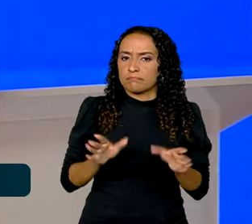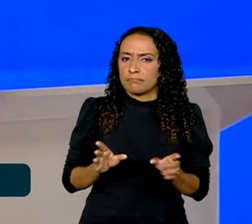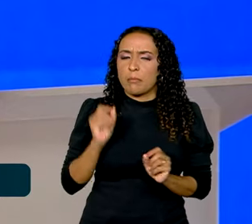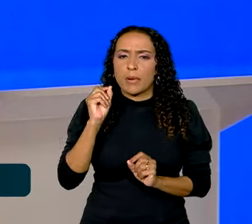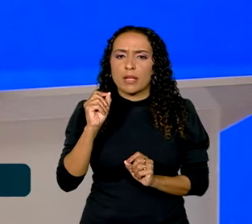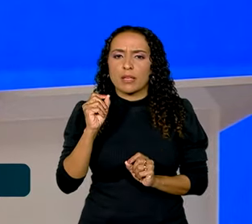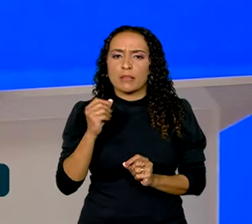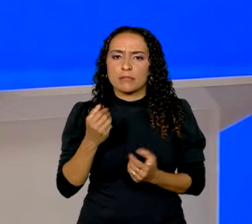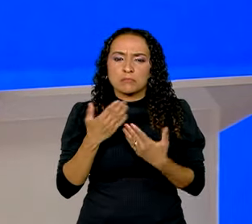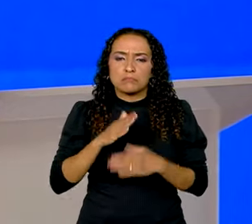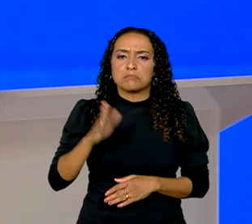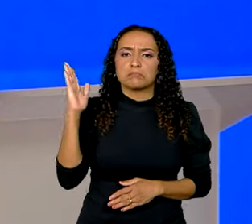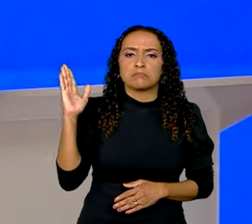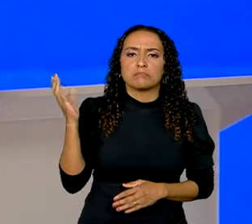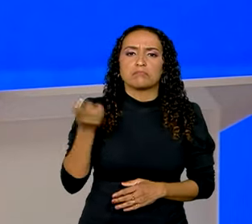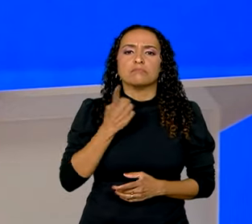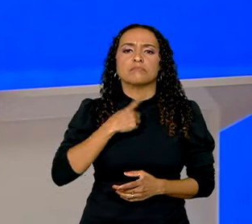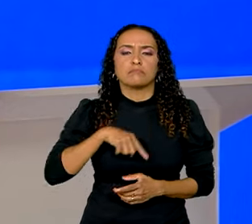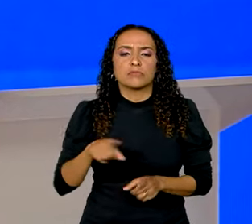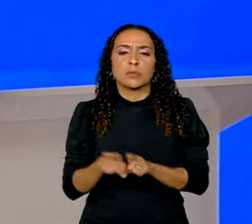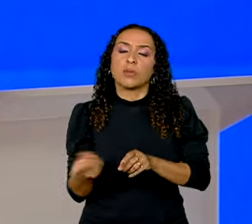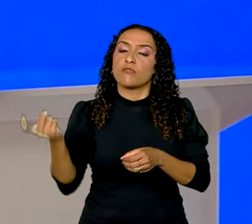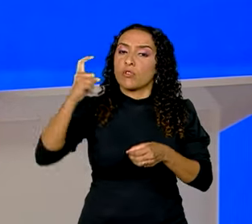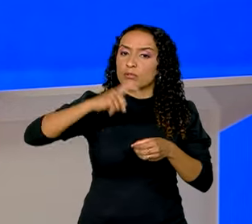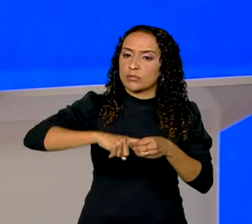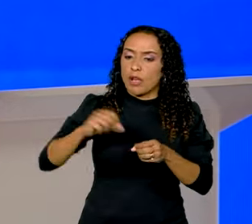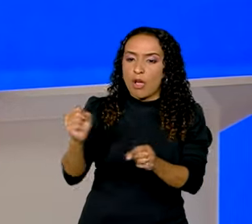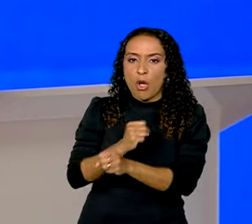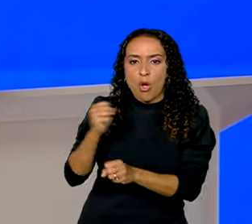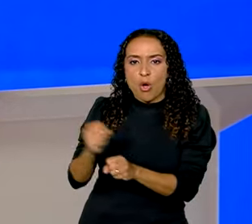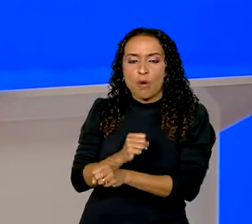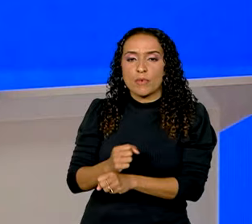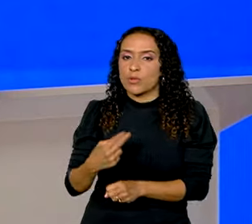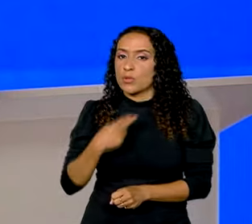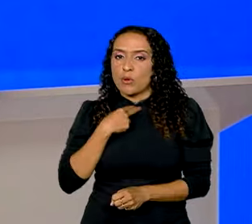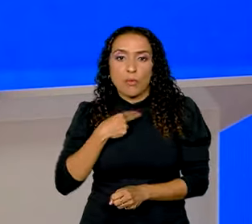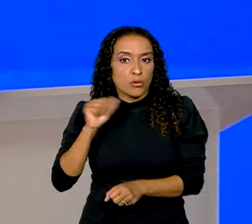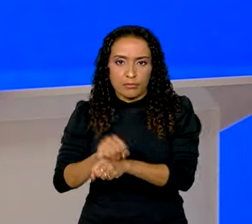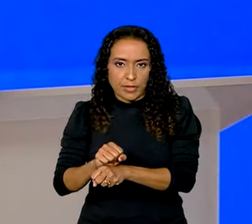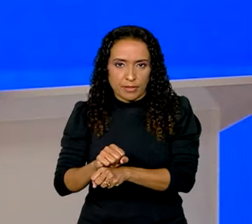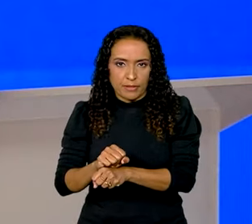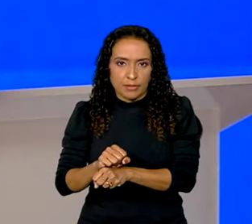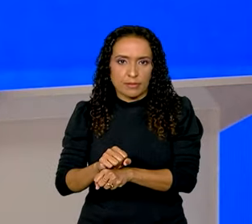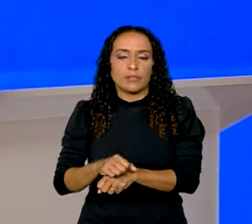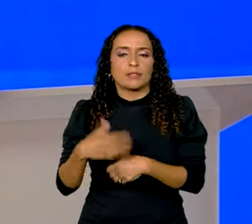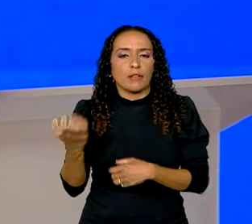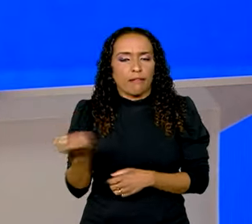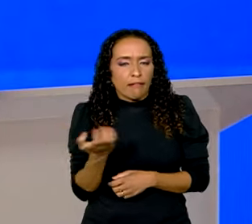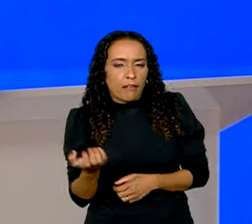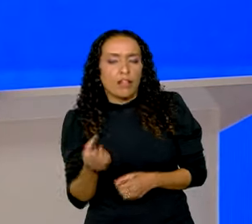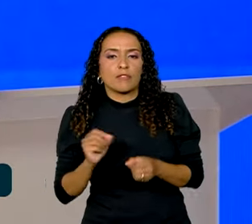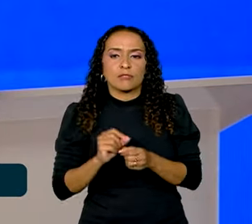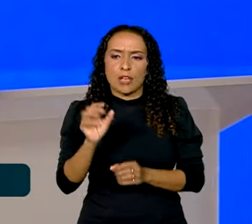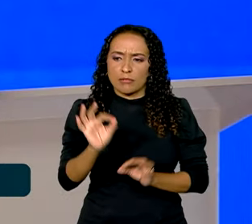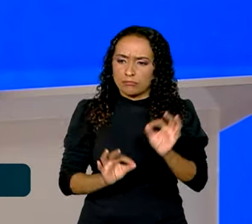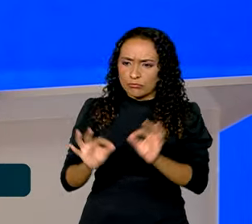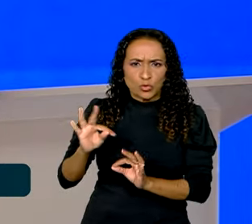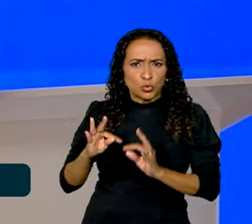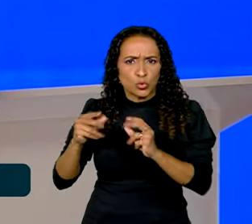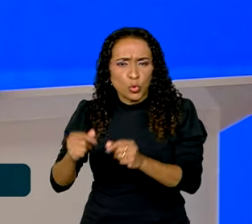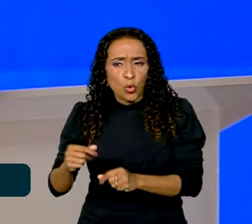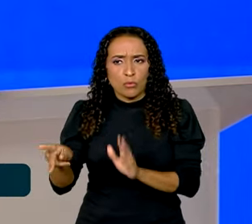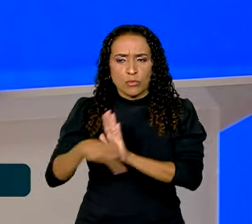manifestação de interesse para retomada de obras que não podem estar paradas. Queremos esses equipamentos de